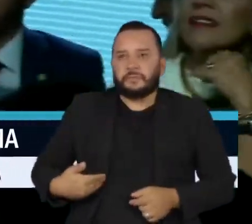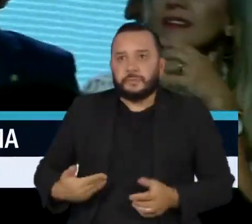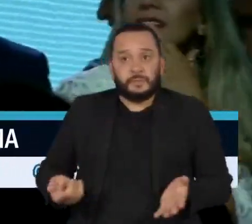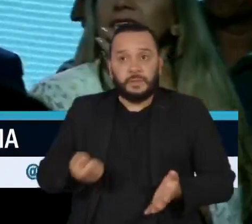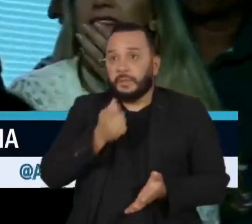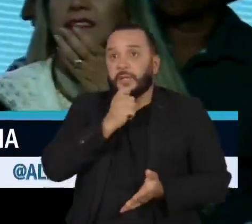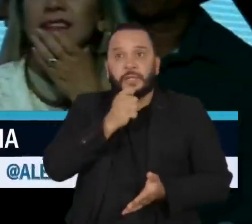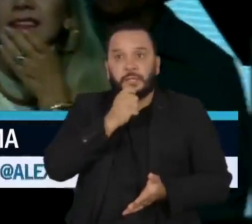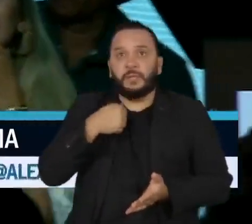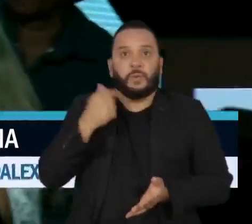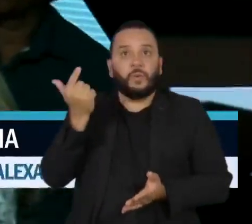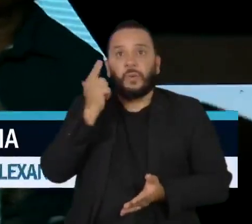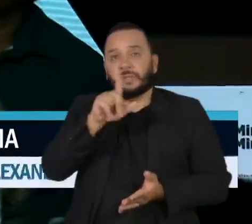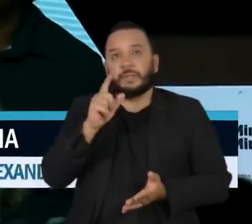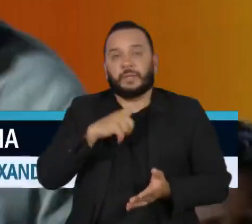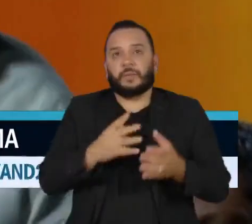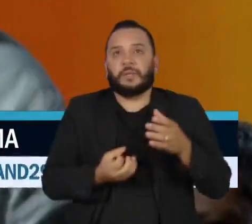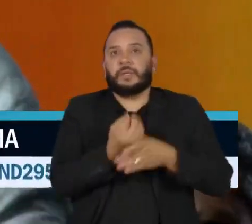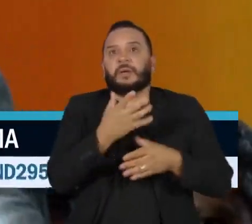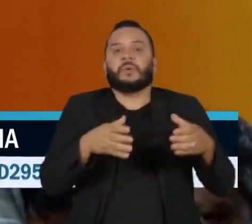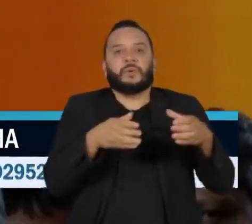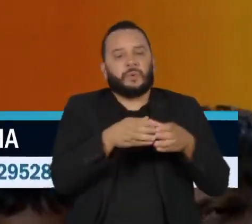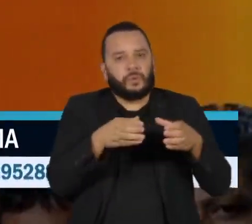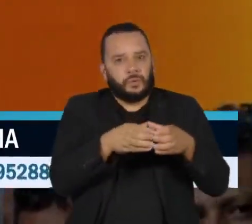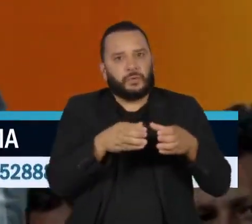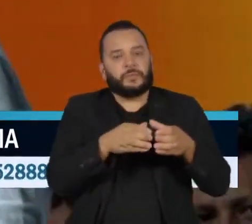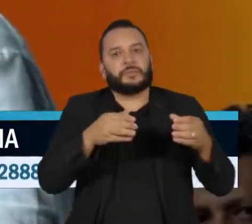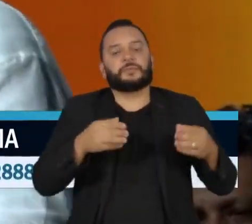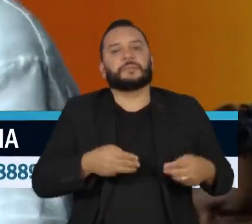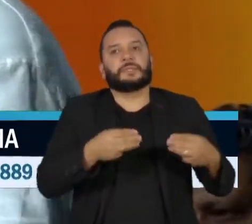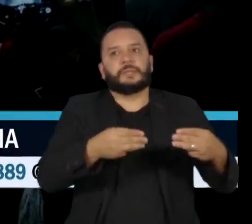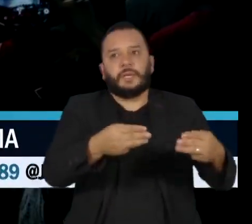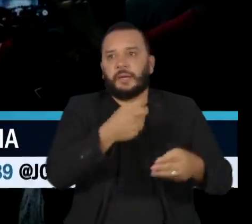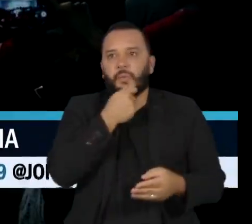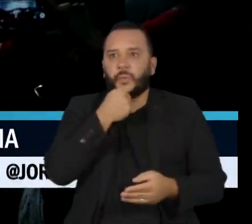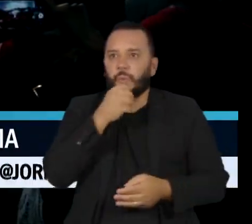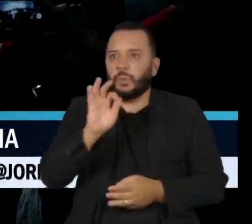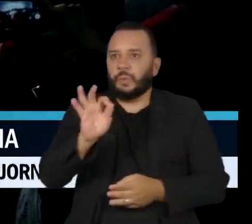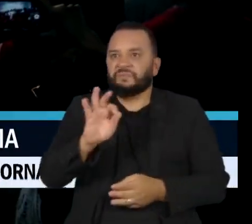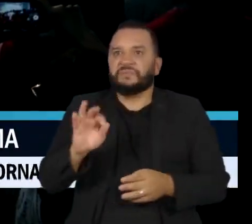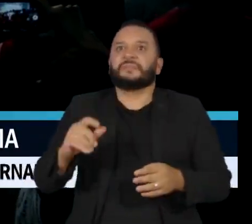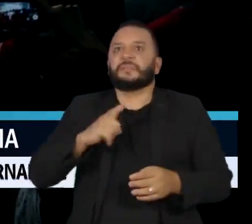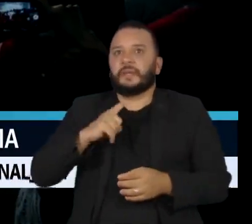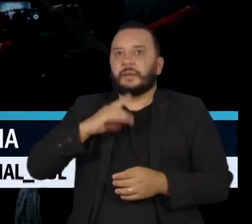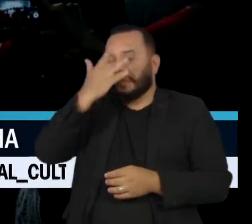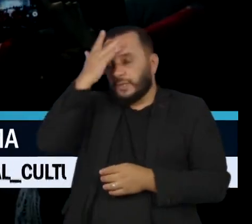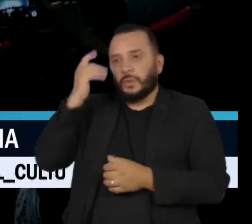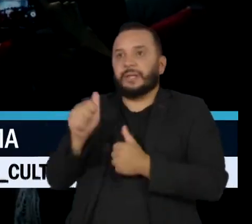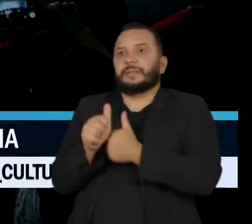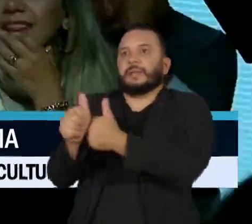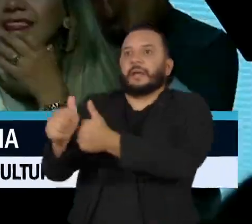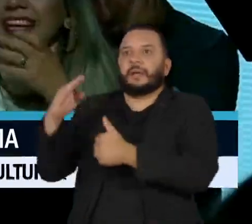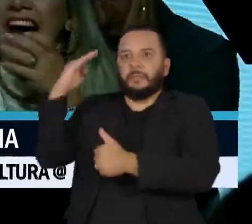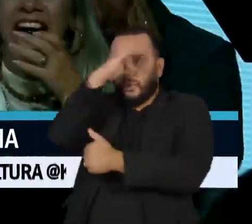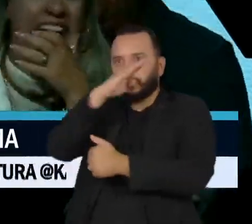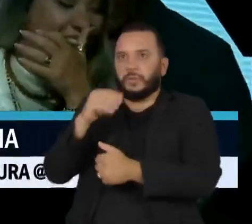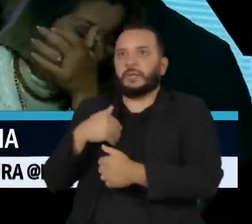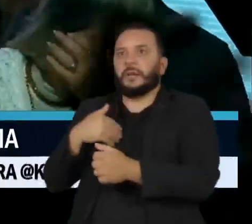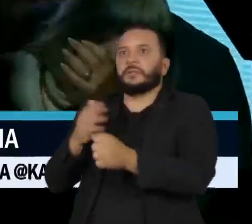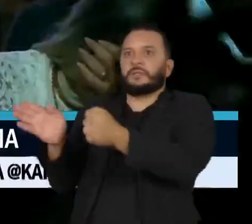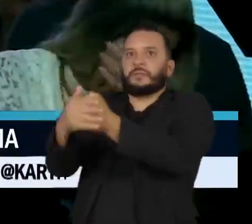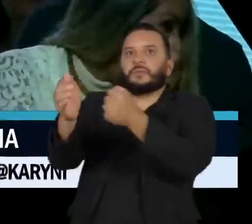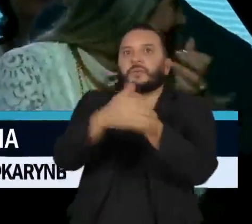montar as equipes que a gente tem que montar. Porque nós temos que tirar bolsonaristas que estão lá escondidos,